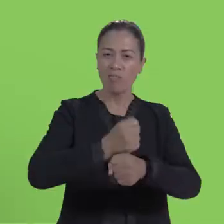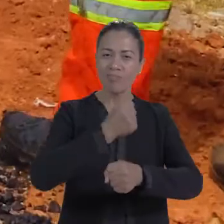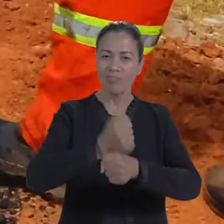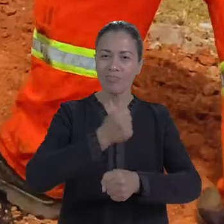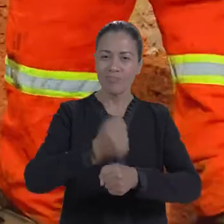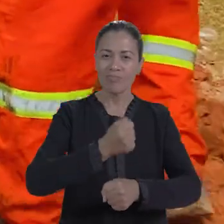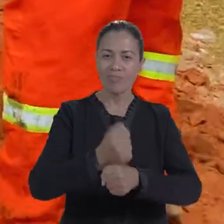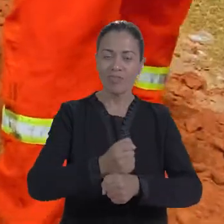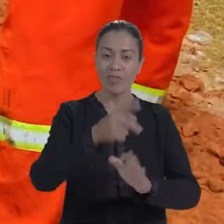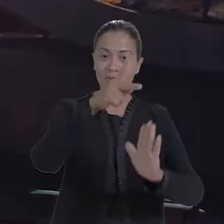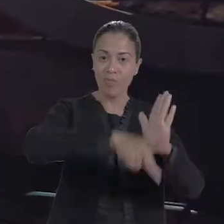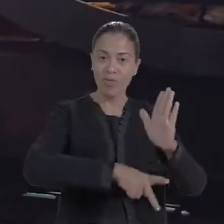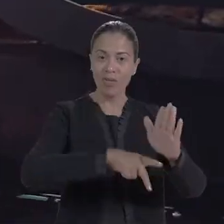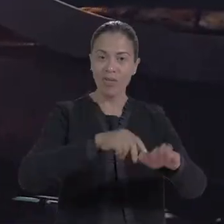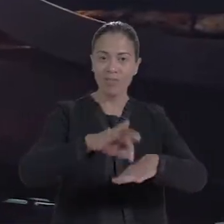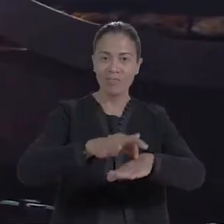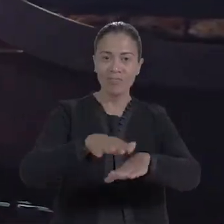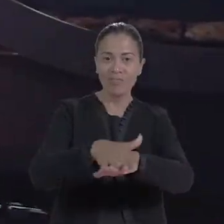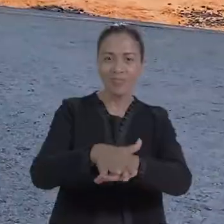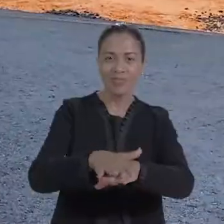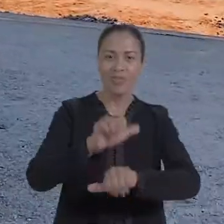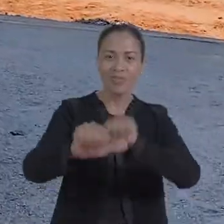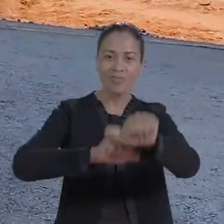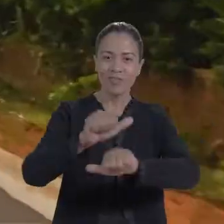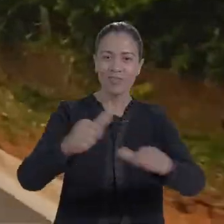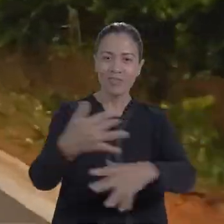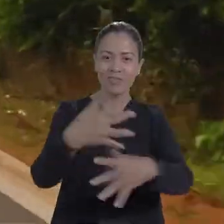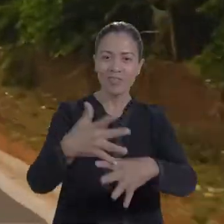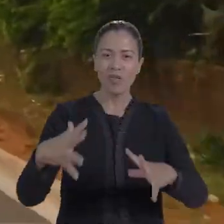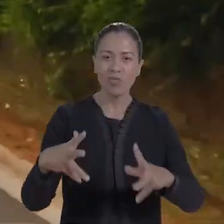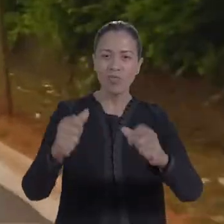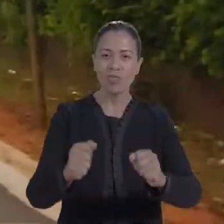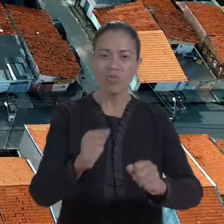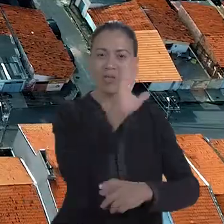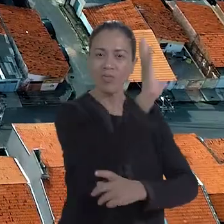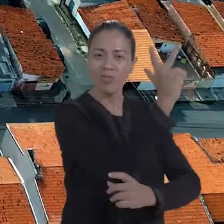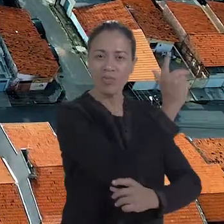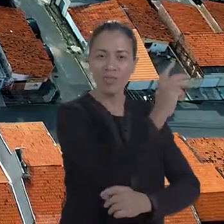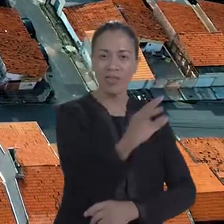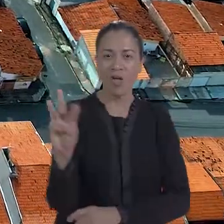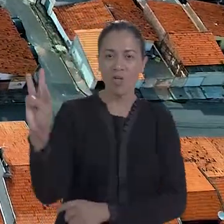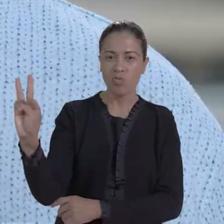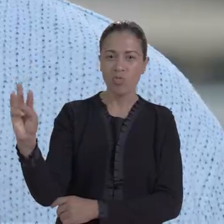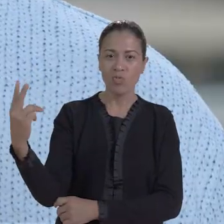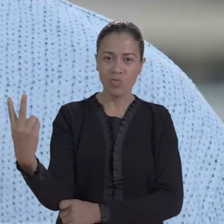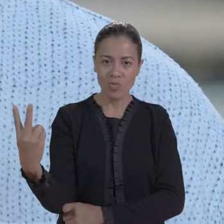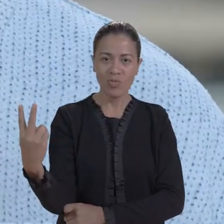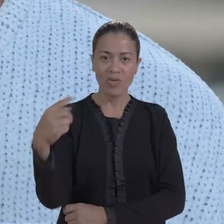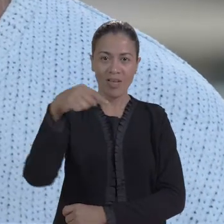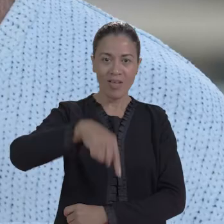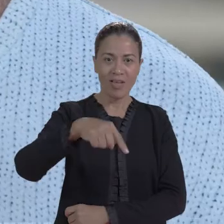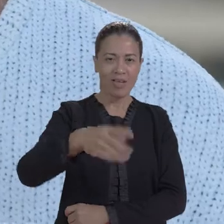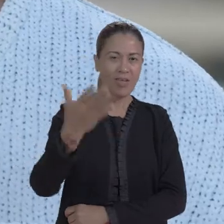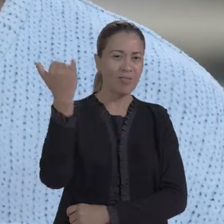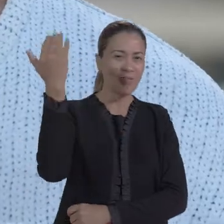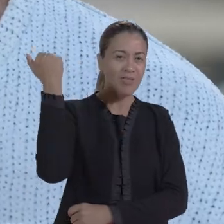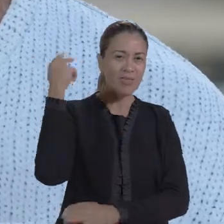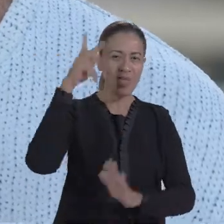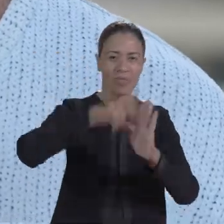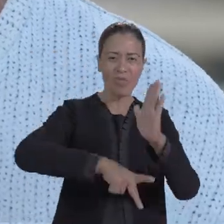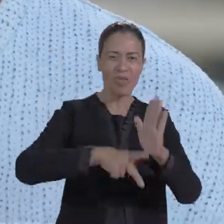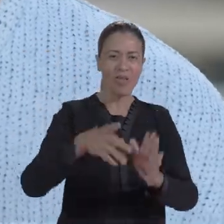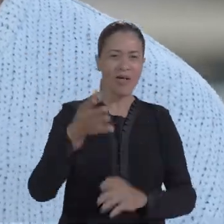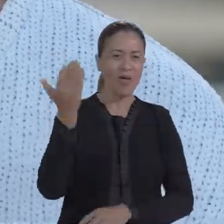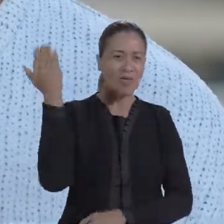O programa Asfalto Novo está transformando a cidade inteira, do Maracanã ao Planalto Turu 2. Aqui era o problema antigo,